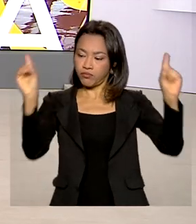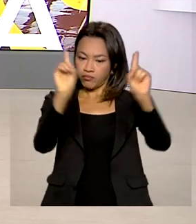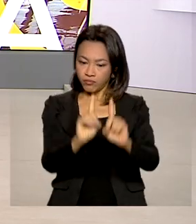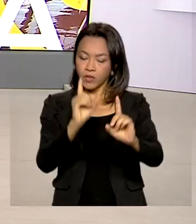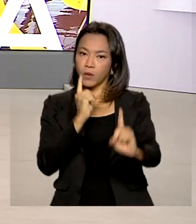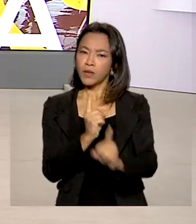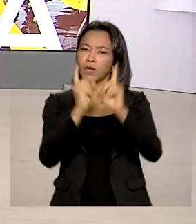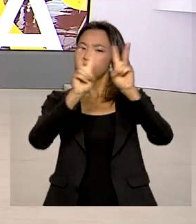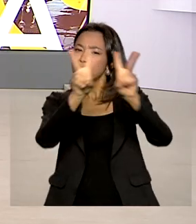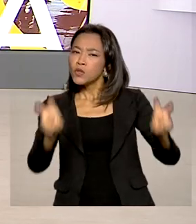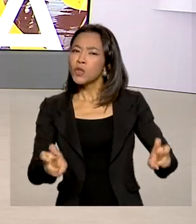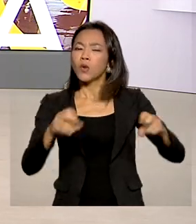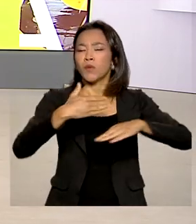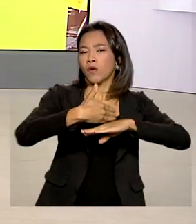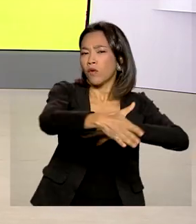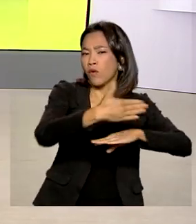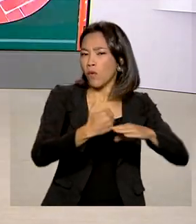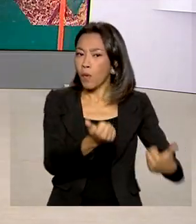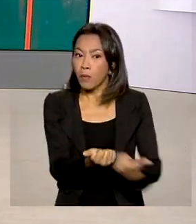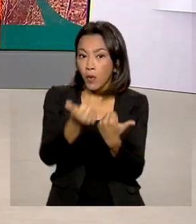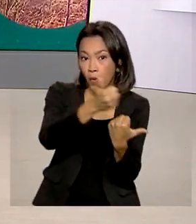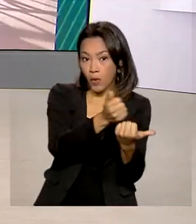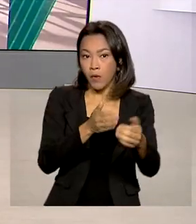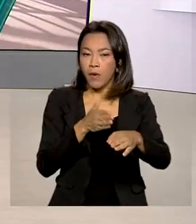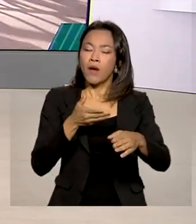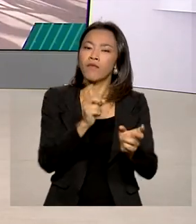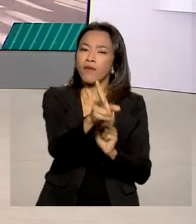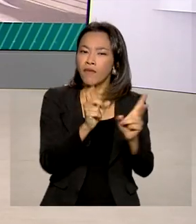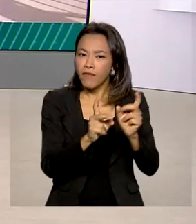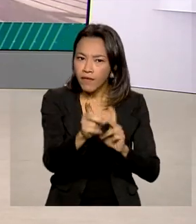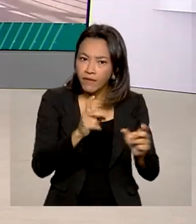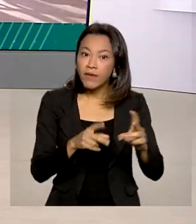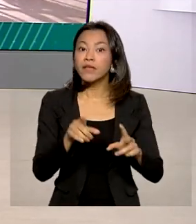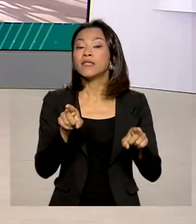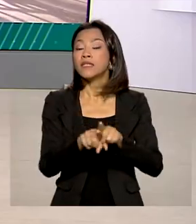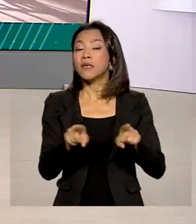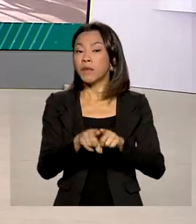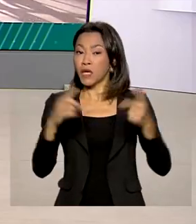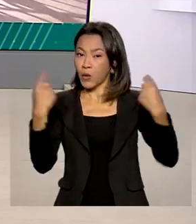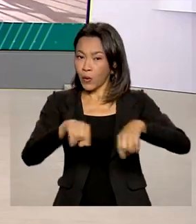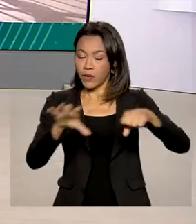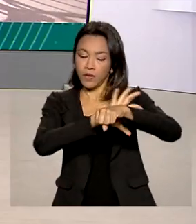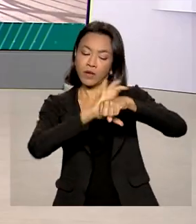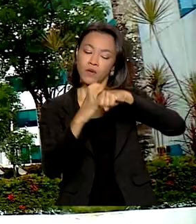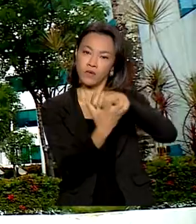cooperação nas fronteiras, acesso a mercados e combate à pandemia de Covid-19.